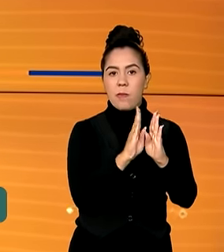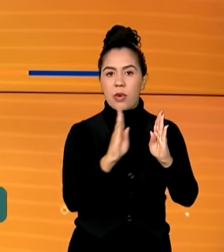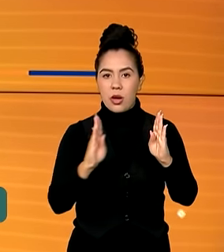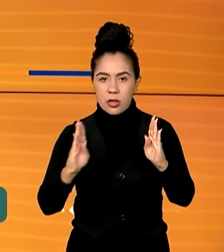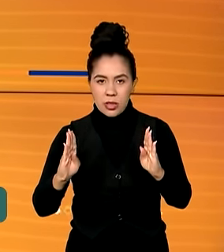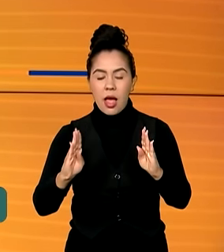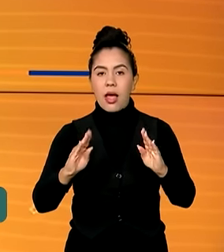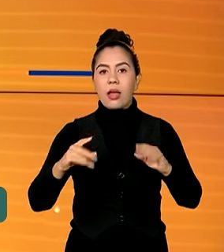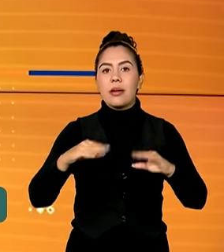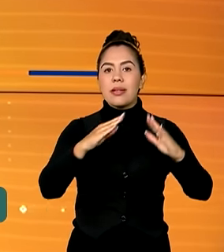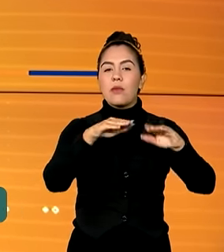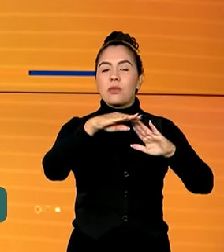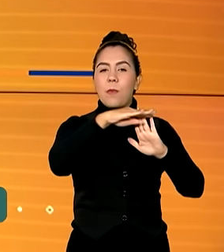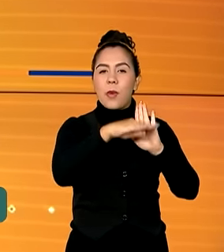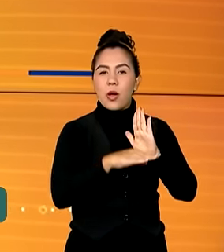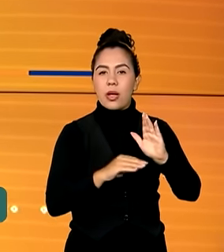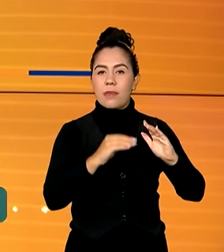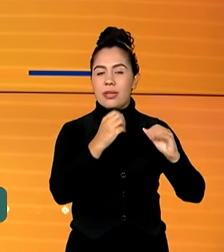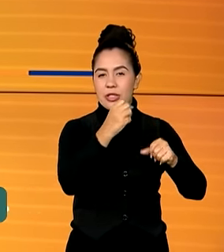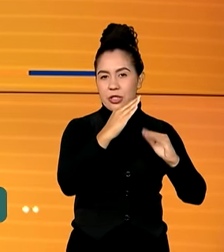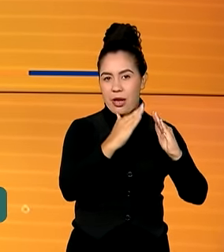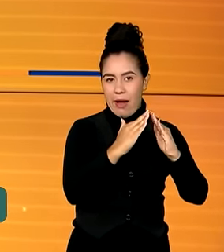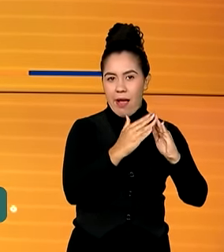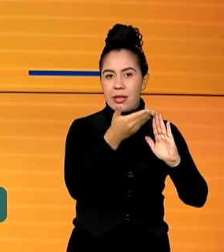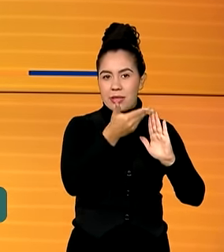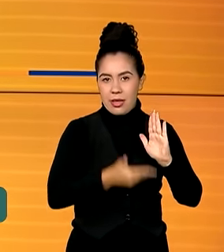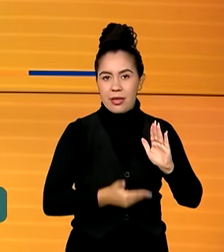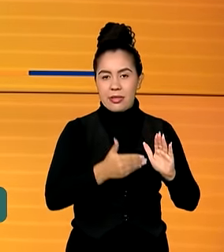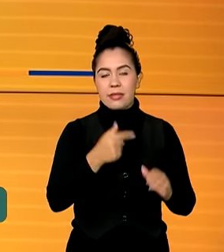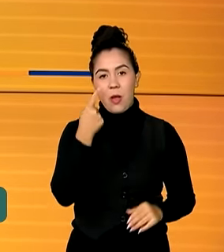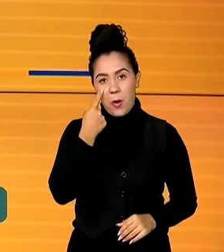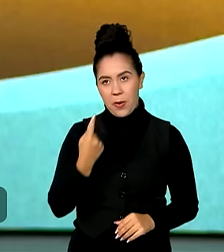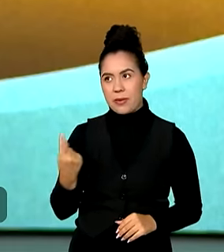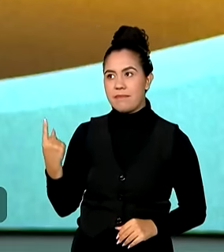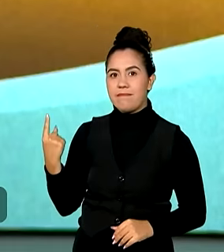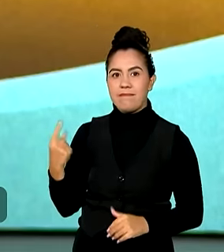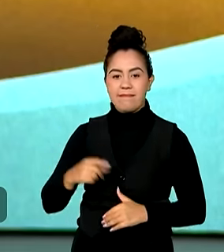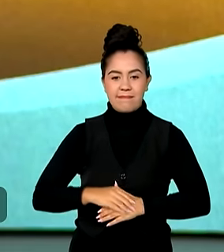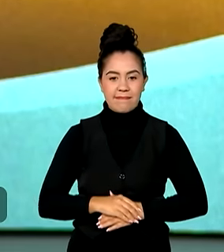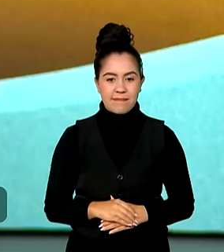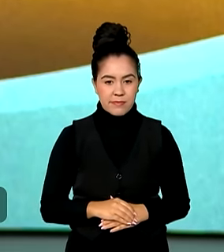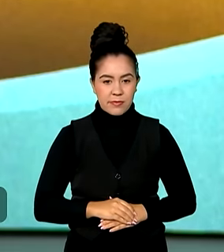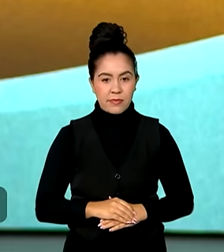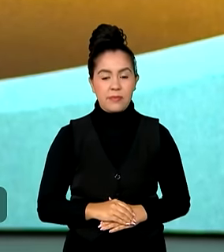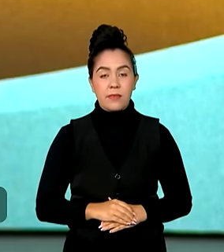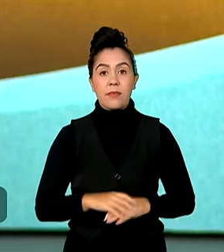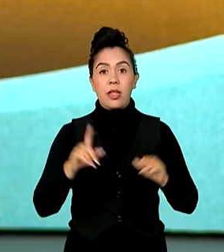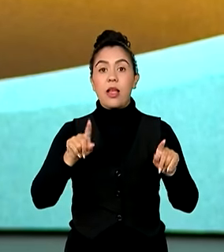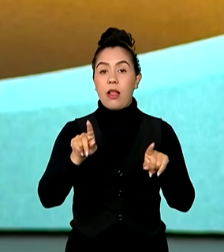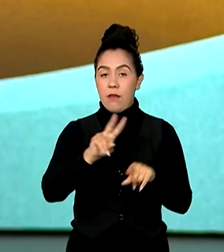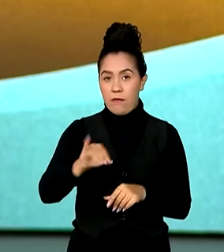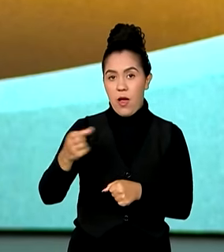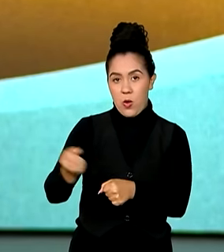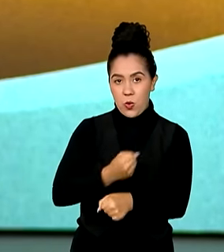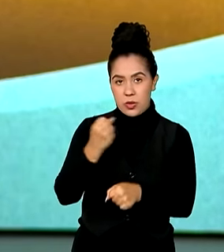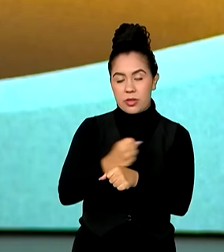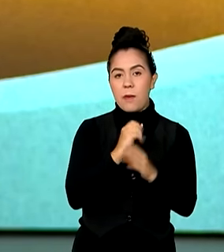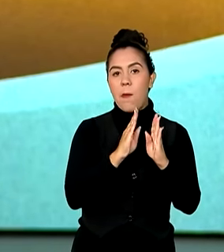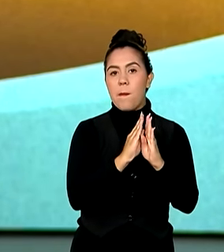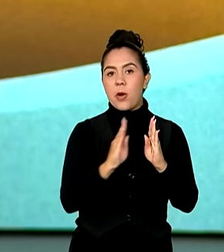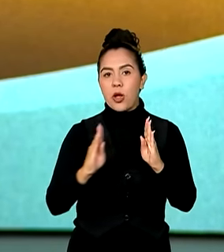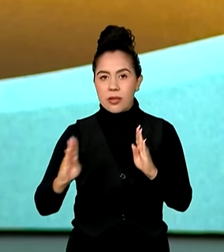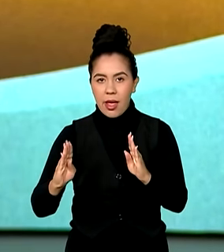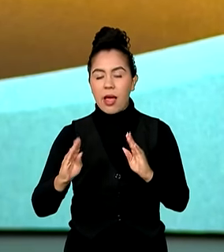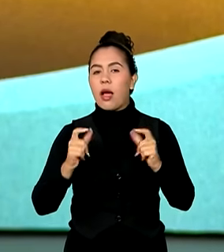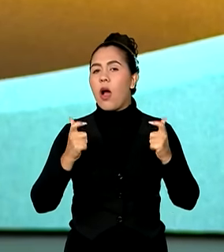conjuntos habitacionais, financiados pelo programa Minha Casa Minha Vida. A inclusão de bibliotecas nos conjuntos habitacionais